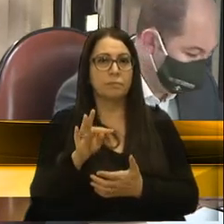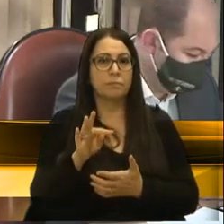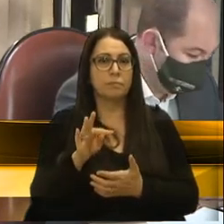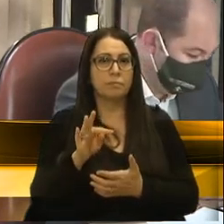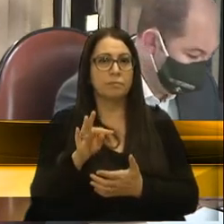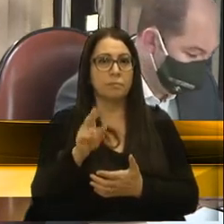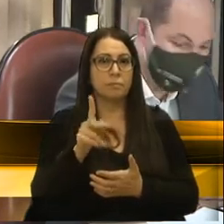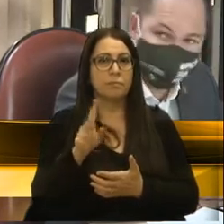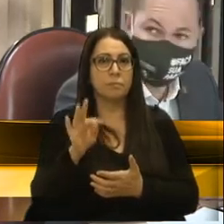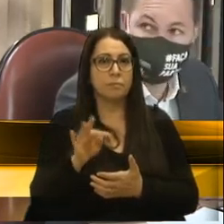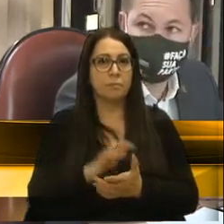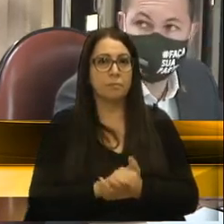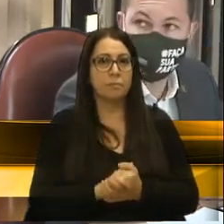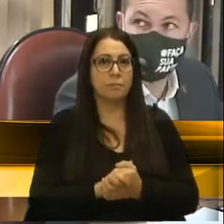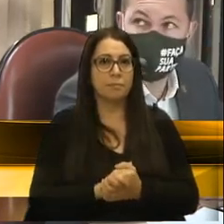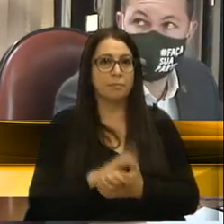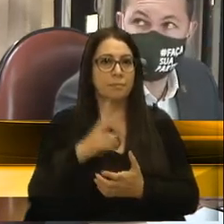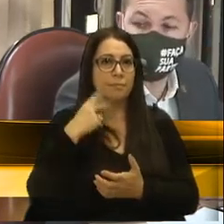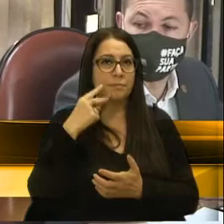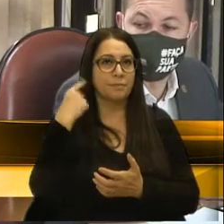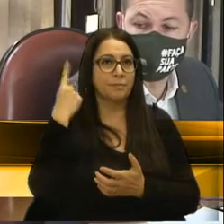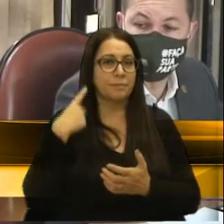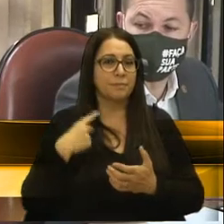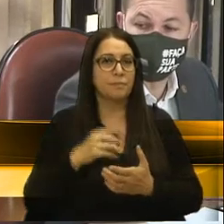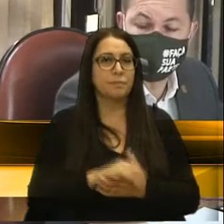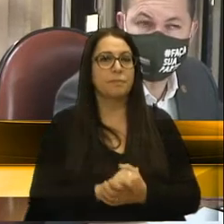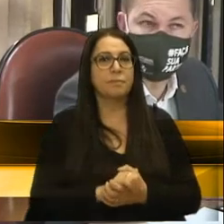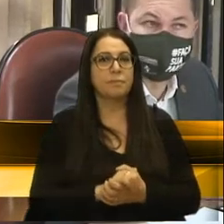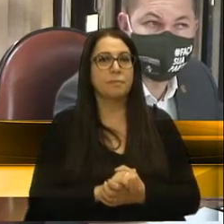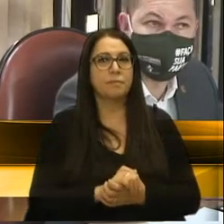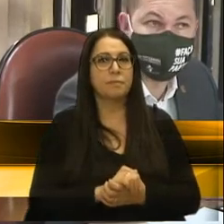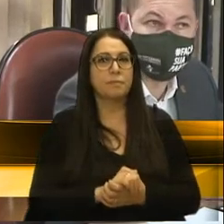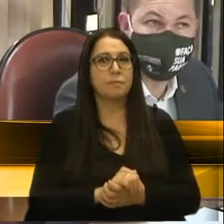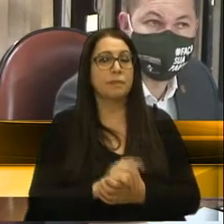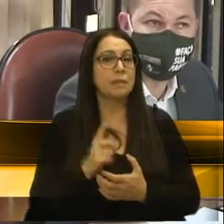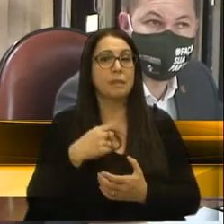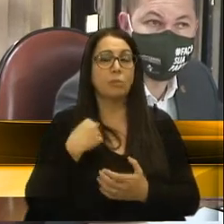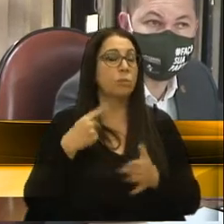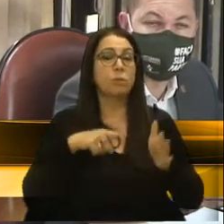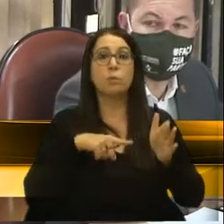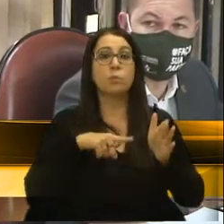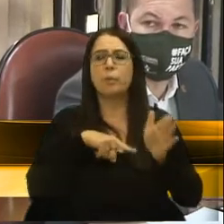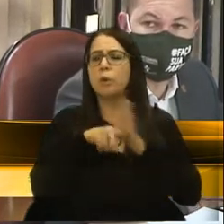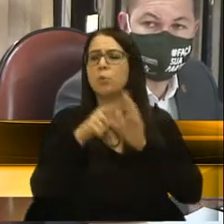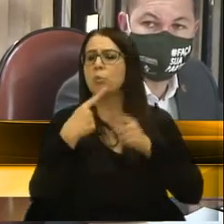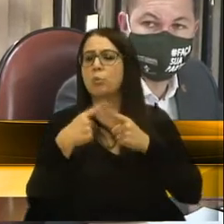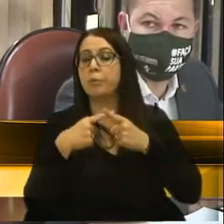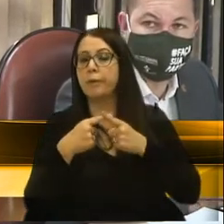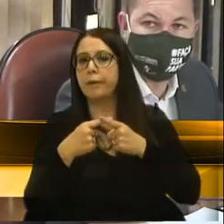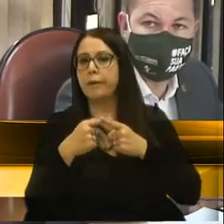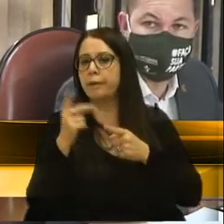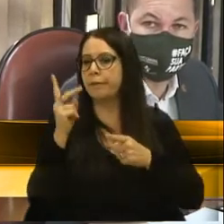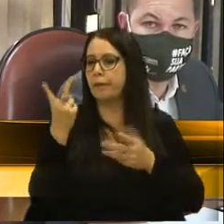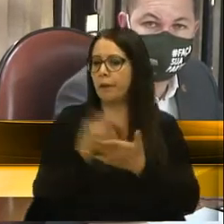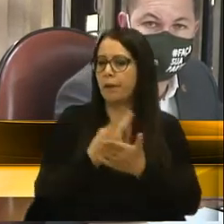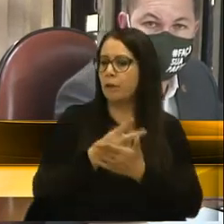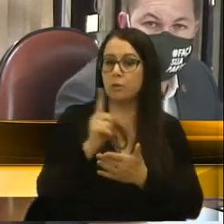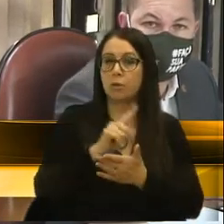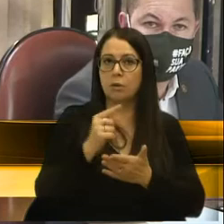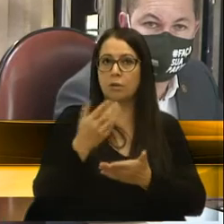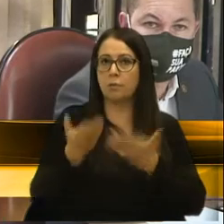vereadora Denise. Eu não questiono a qualidade do serviço já